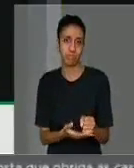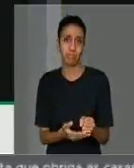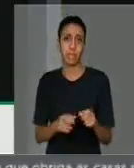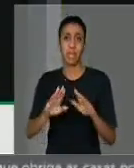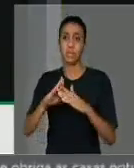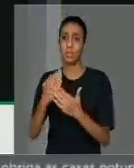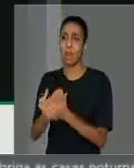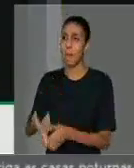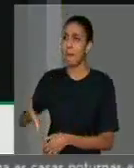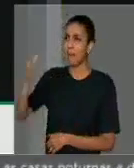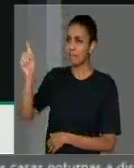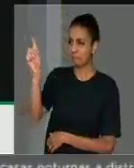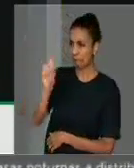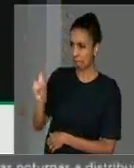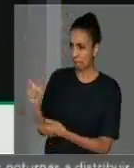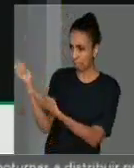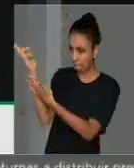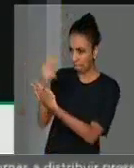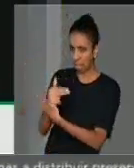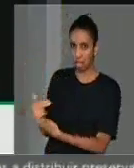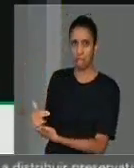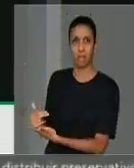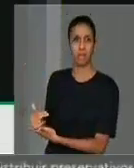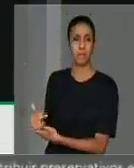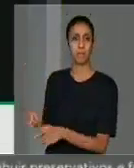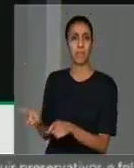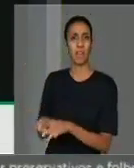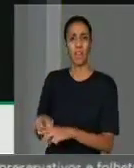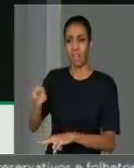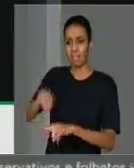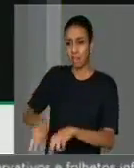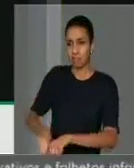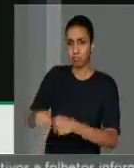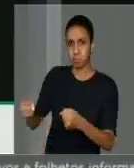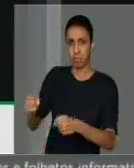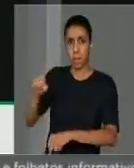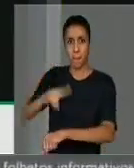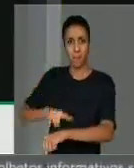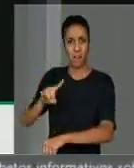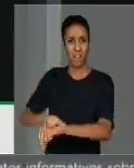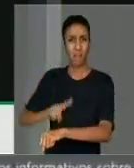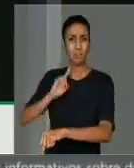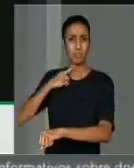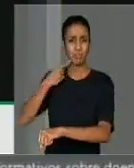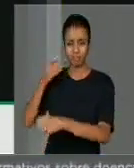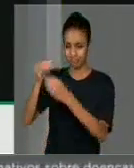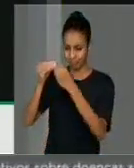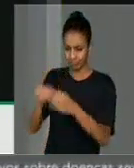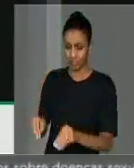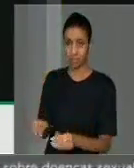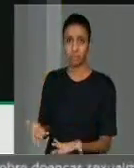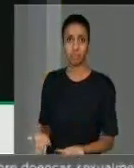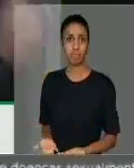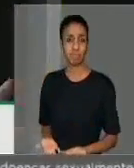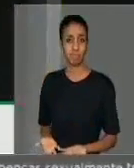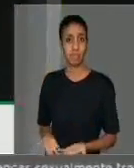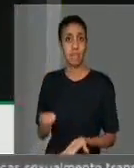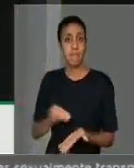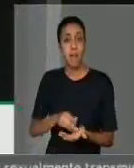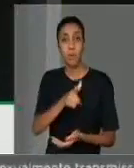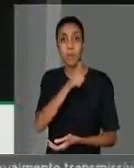as paredes pichadas, carteiras quebradas, banheiros em condições precárias. Faltam